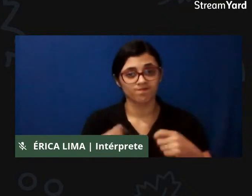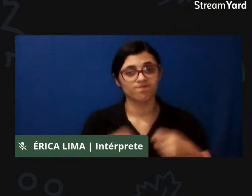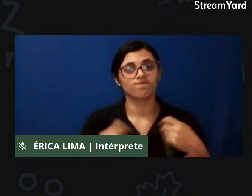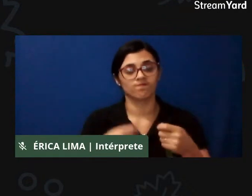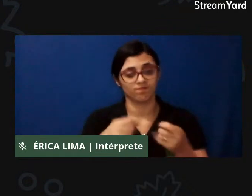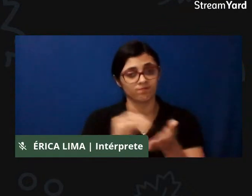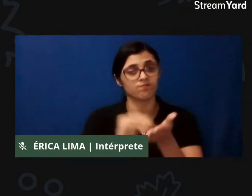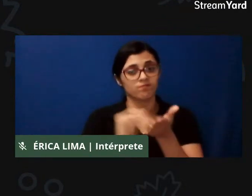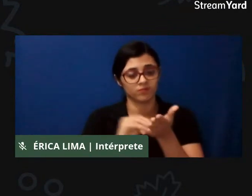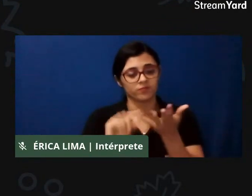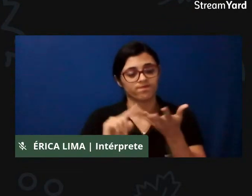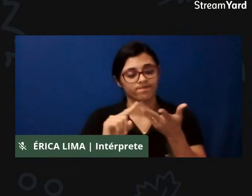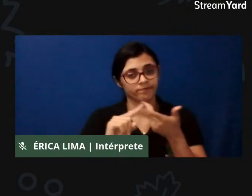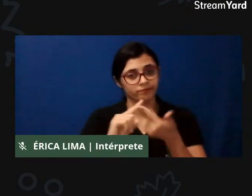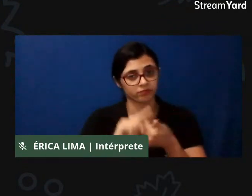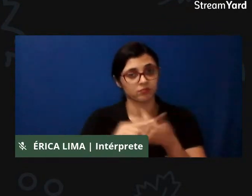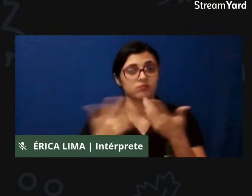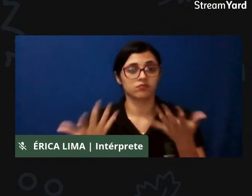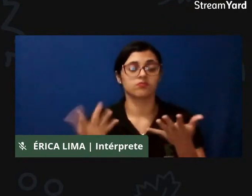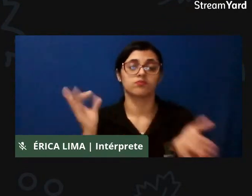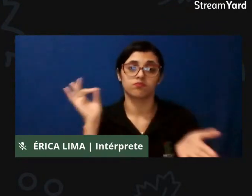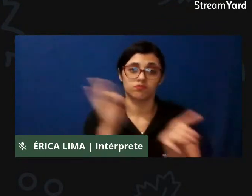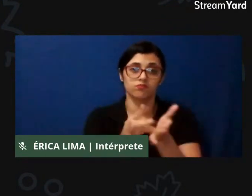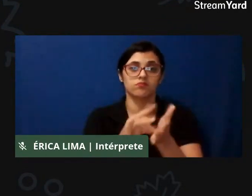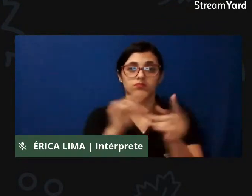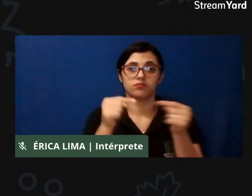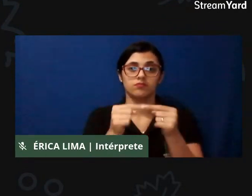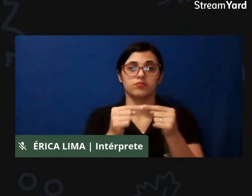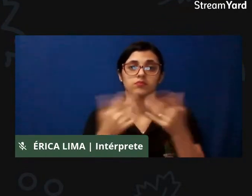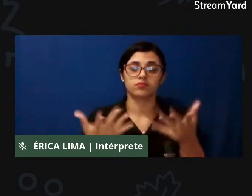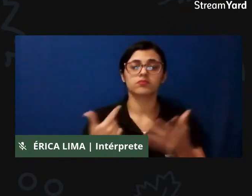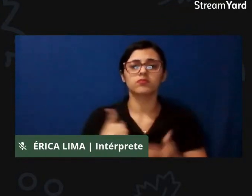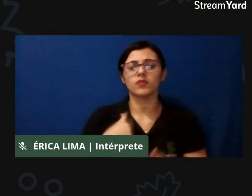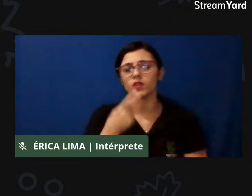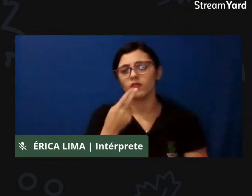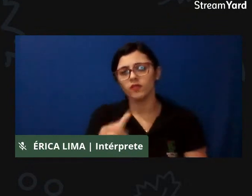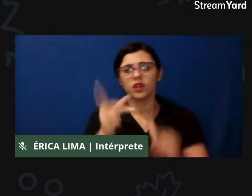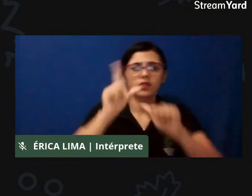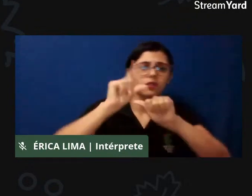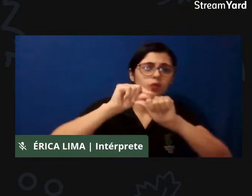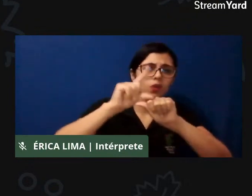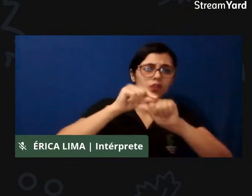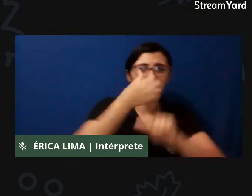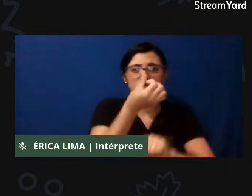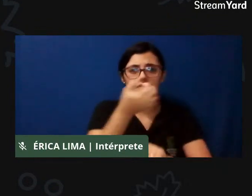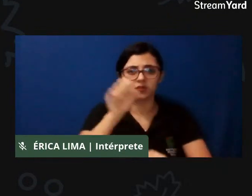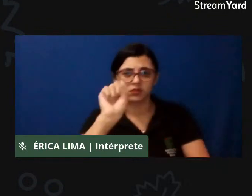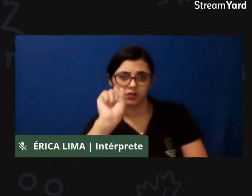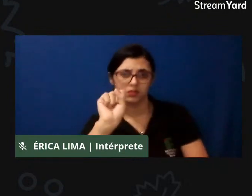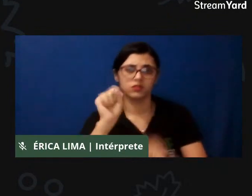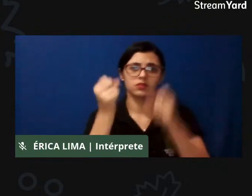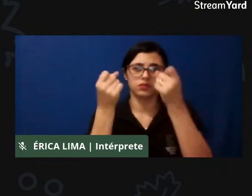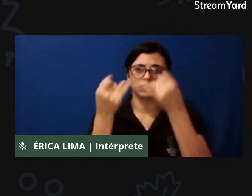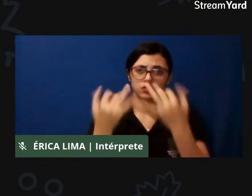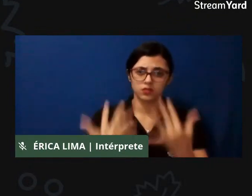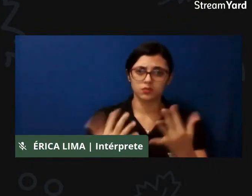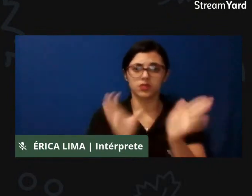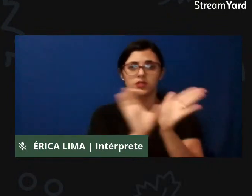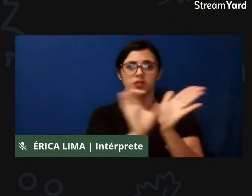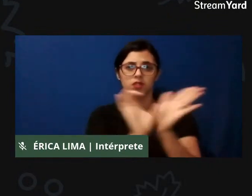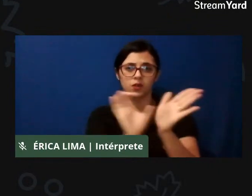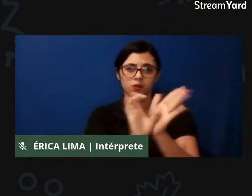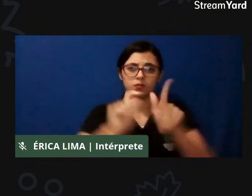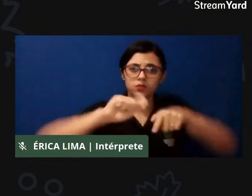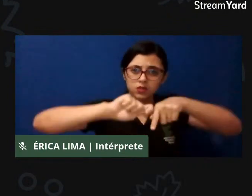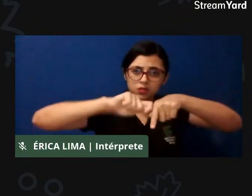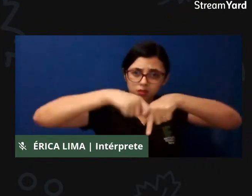costumo trazer o artigo 68, quando ele fala das comunidades remanescentes de quilombos, e que